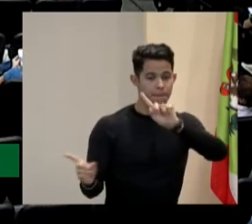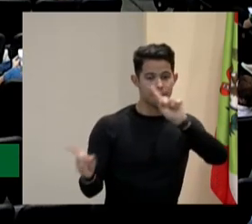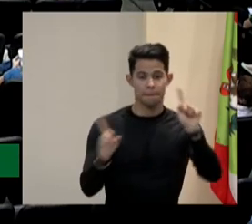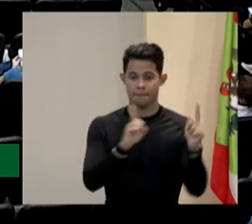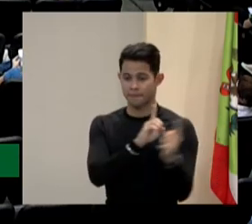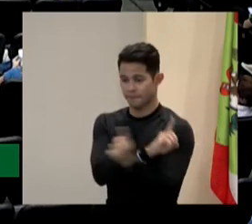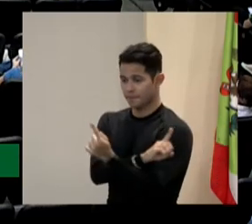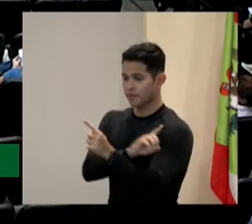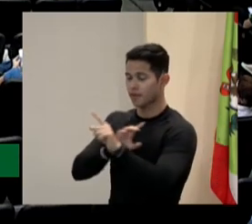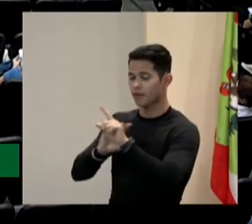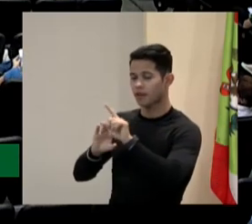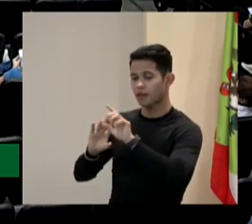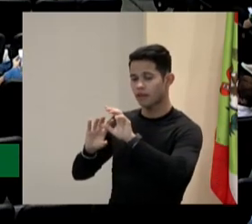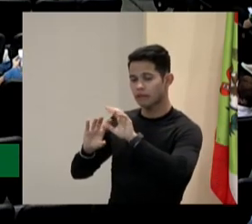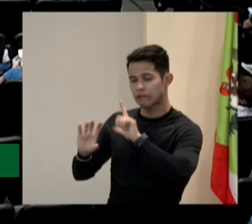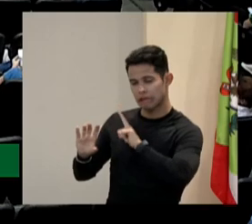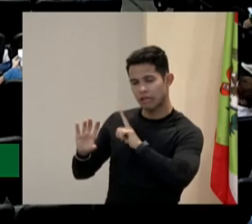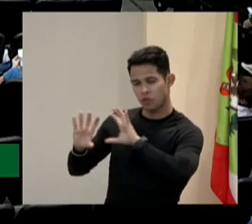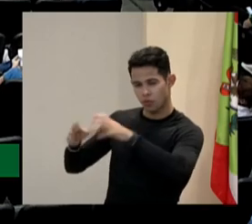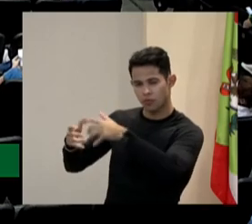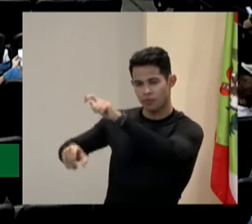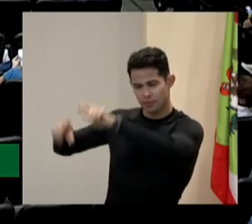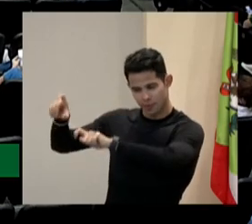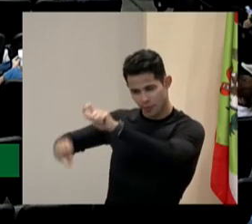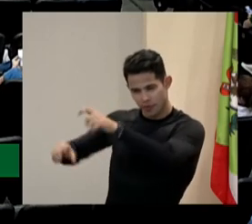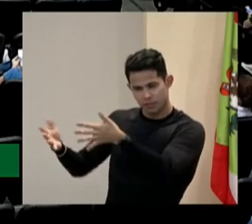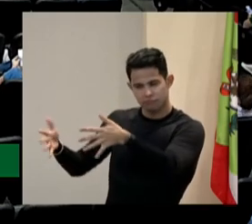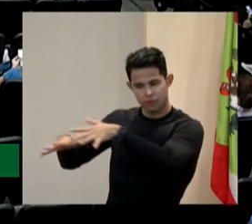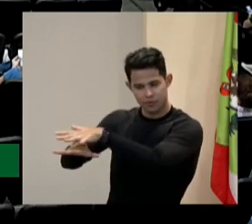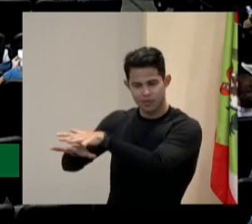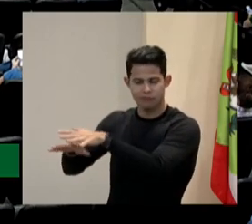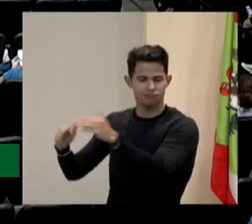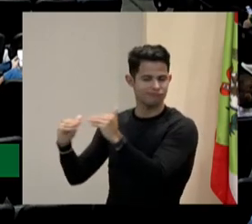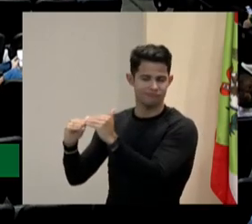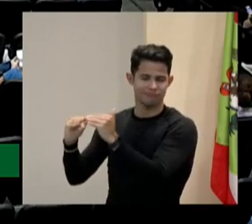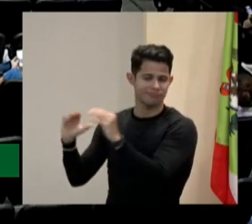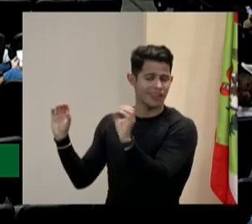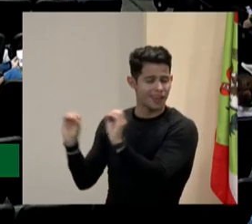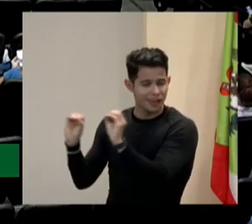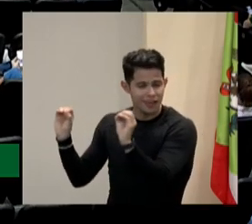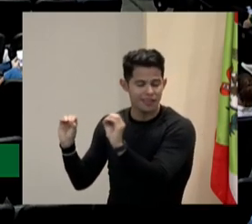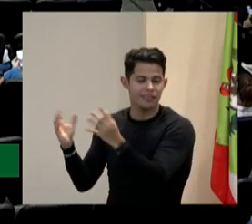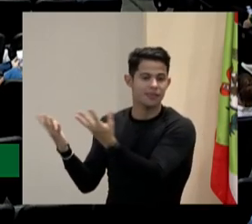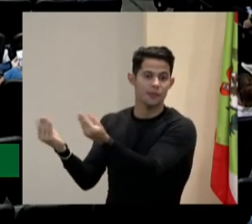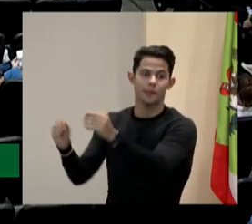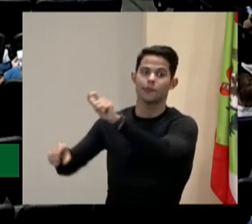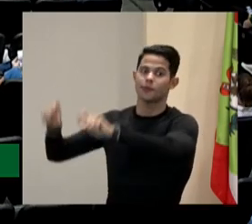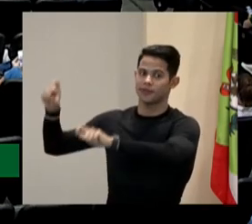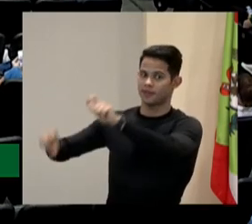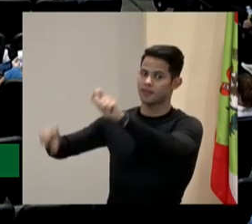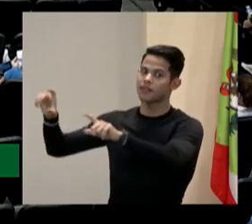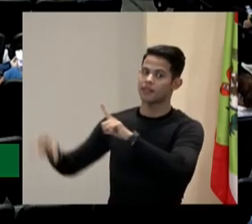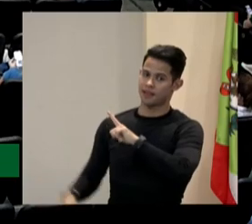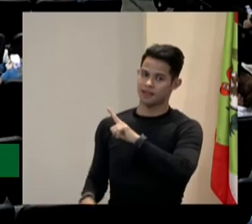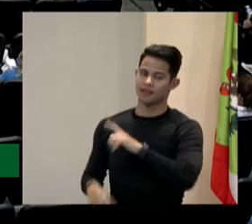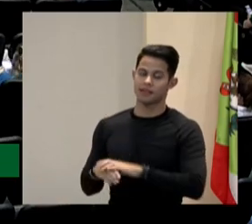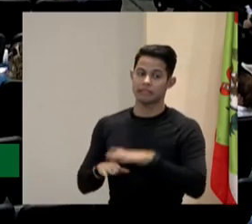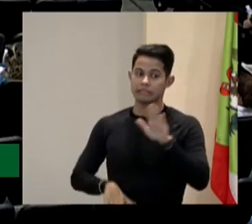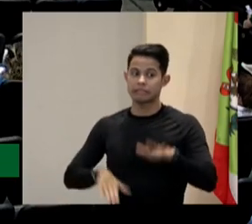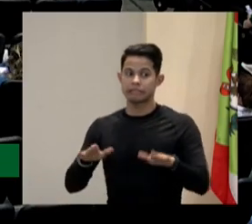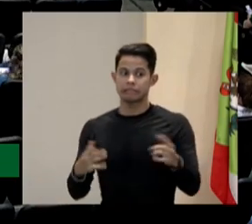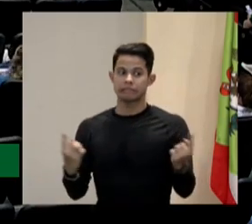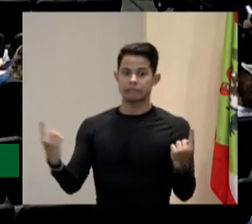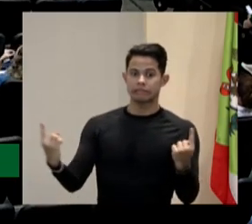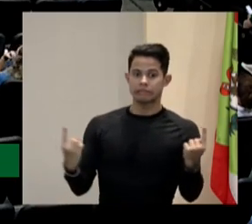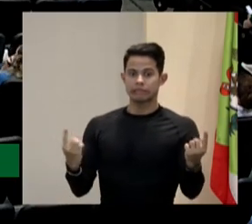que não concordam com a inclusão. A gente sabe que são muitas, né? E que me batem do outro lado. Então eu fico no meio aqui,